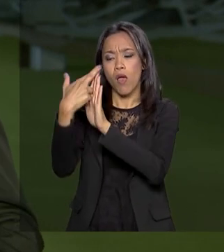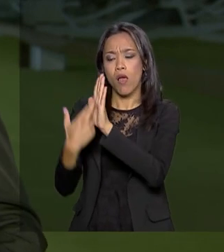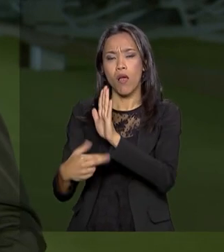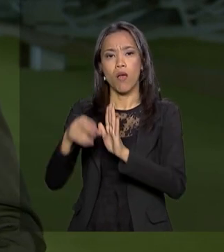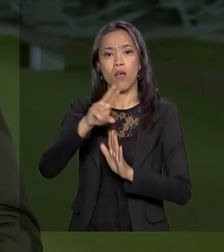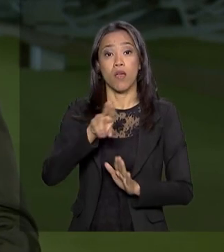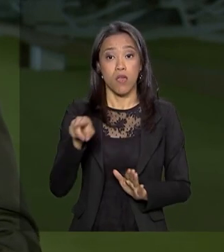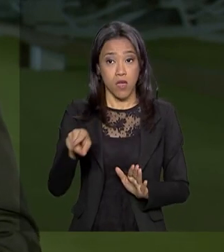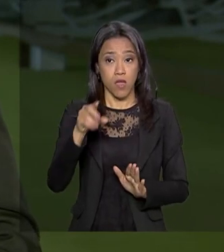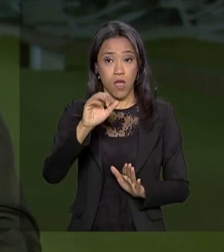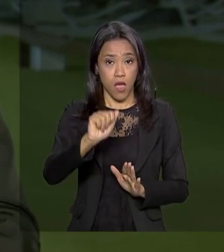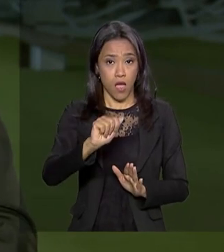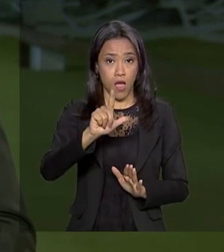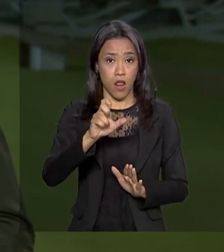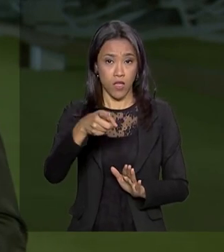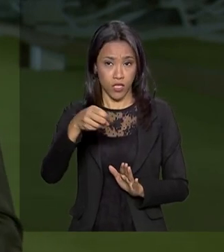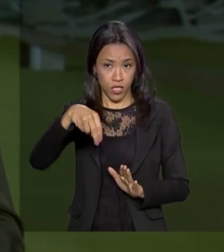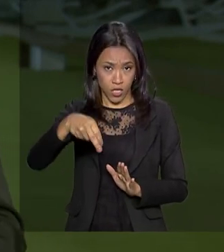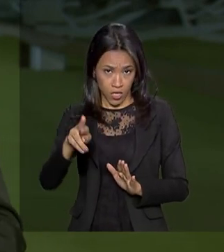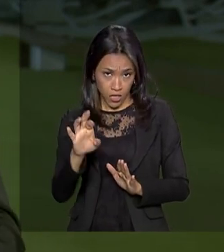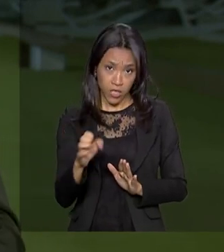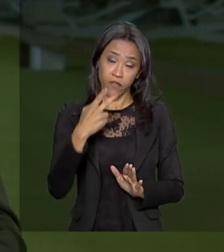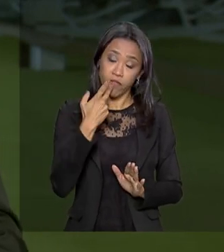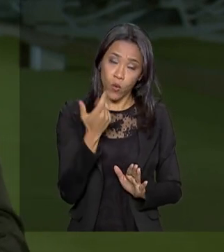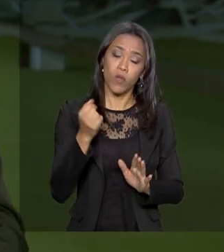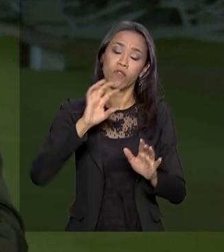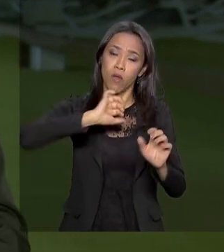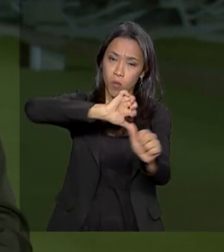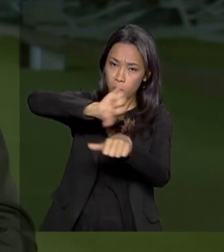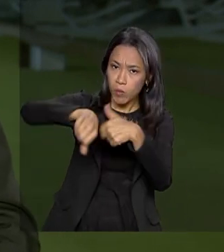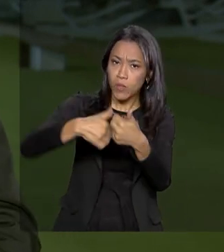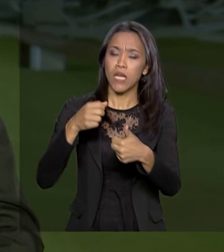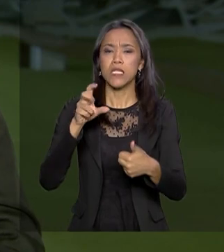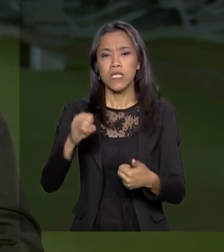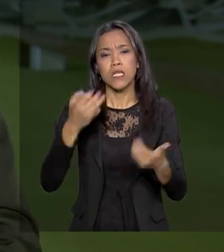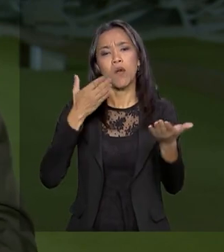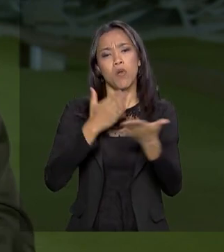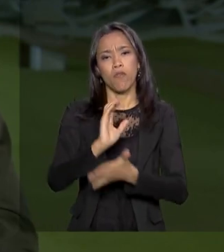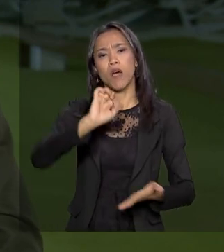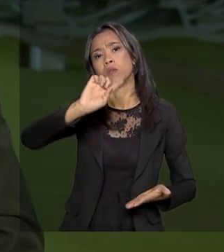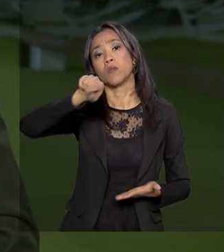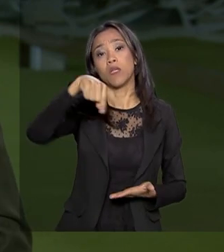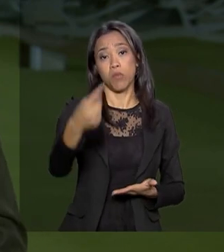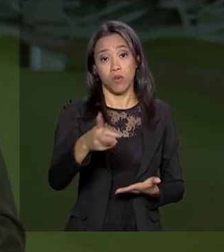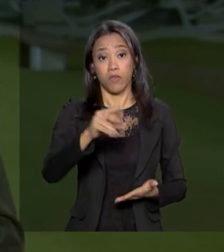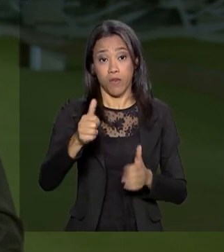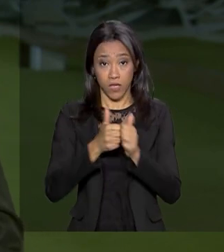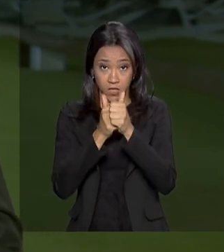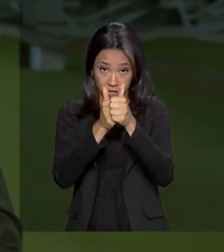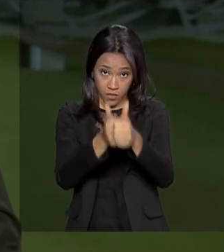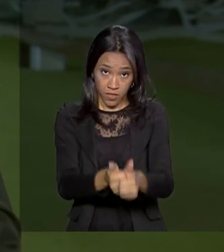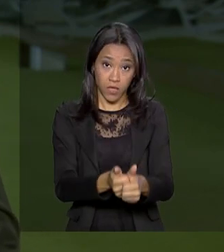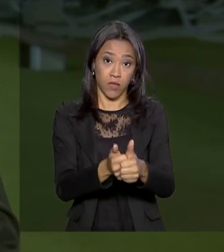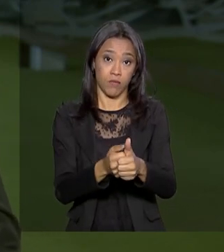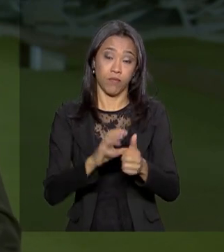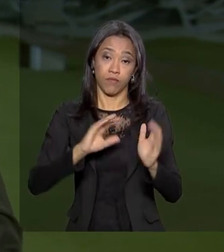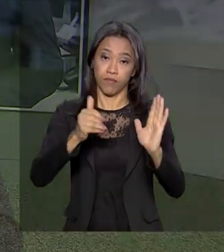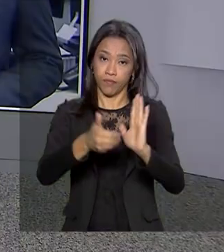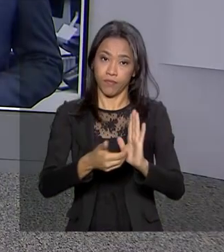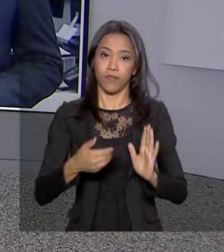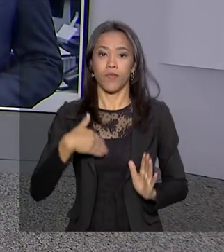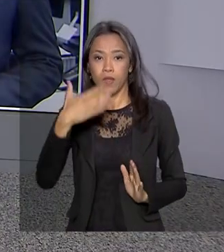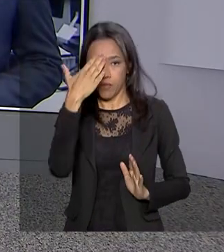que o texto deve sofrer alterações aqui na Câmara e, se aprovado, somente depois seguirá para o Senado. É com você, Renato.